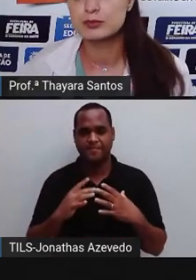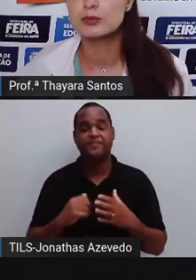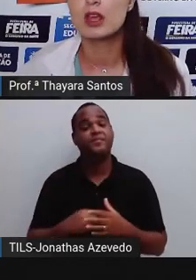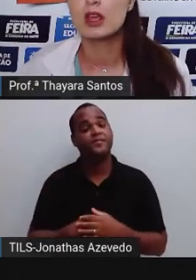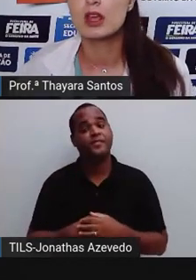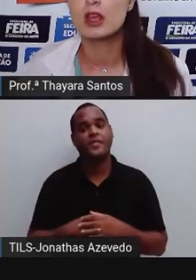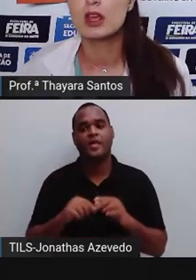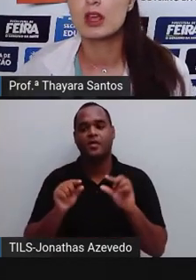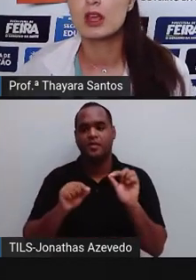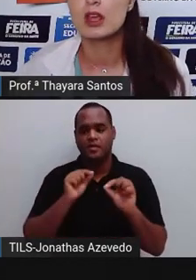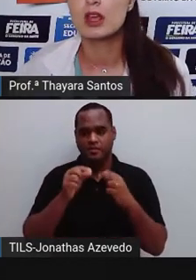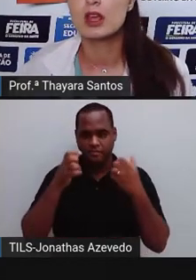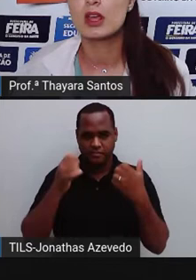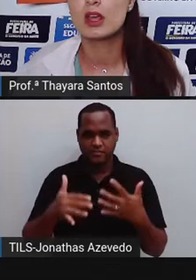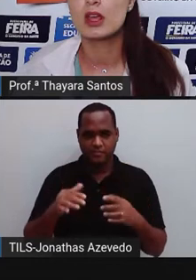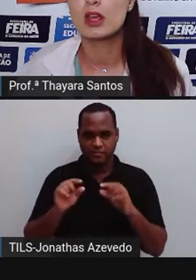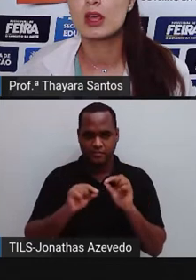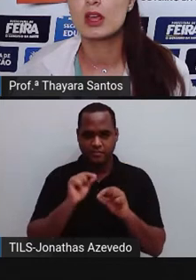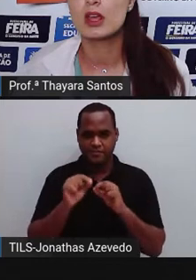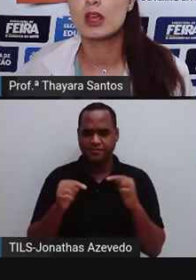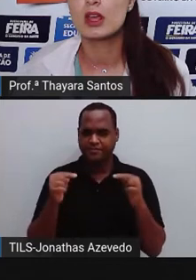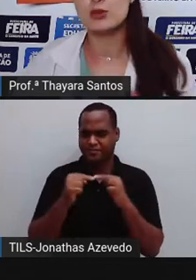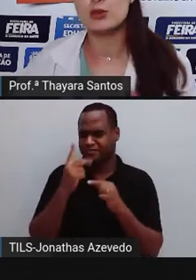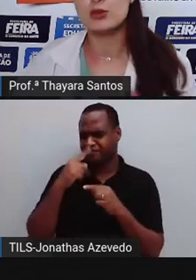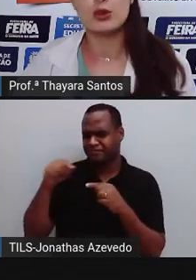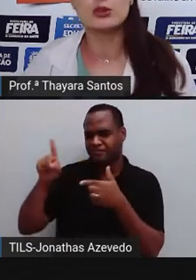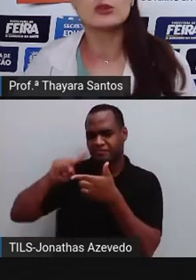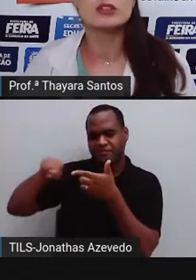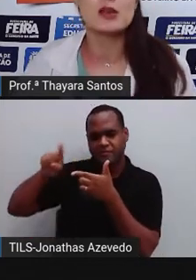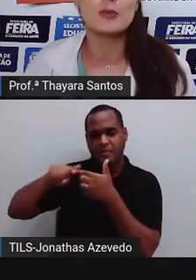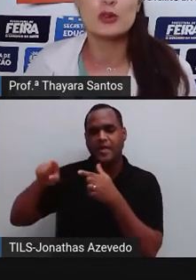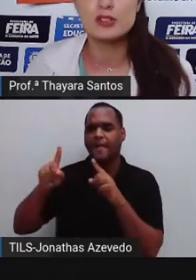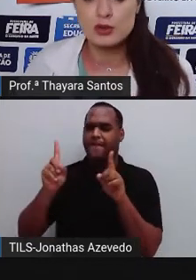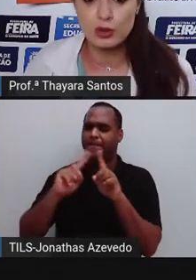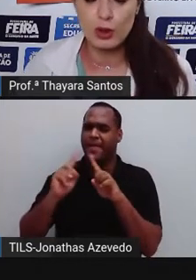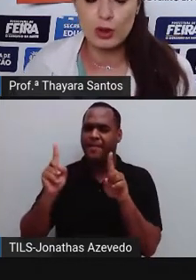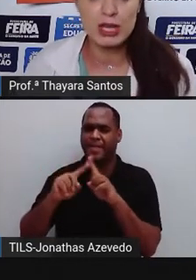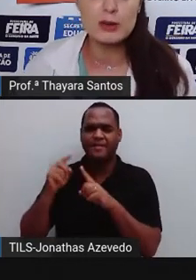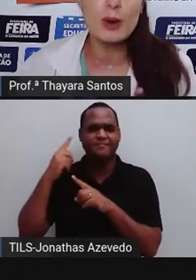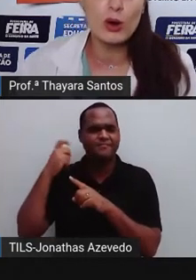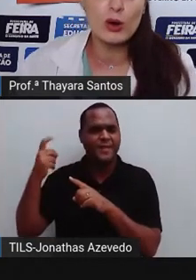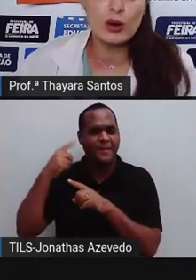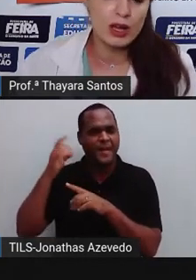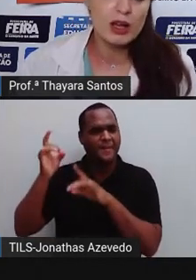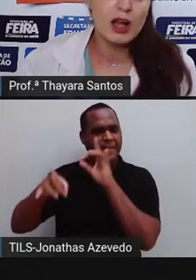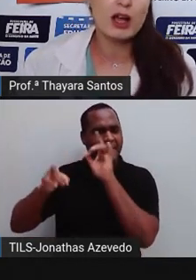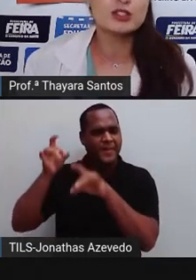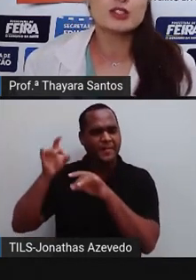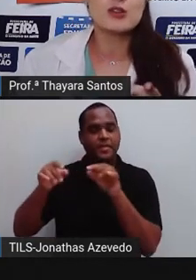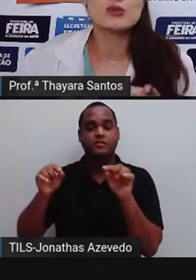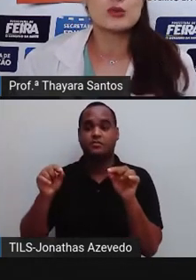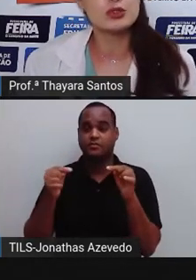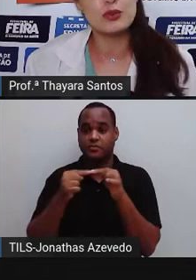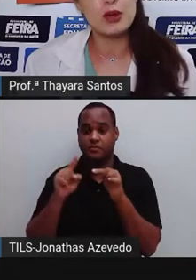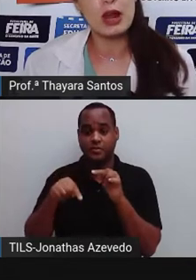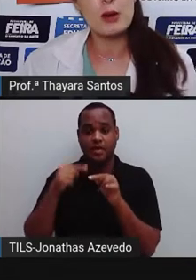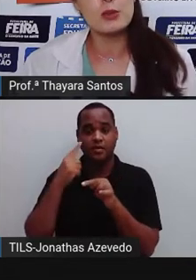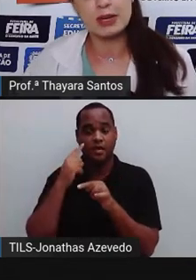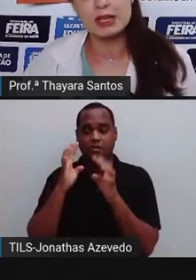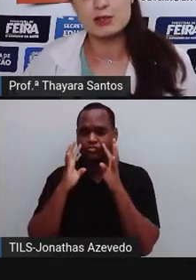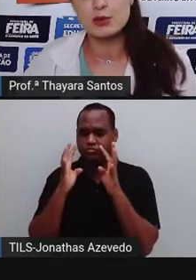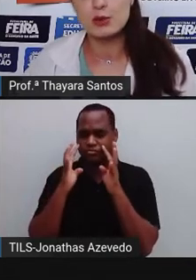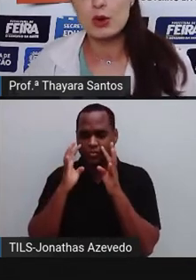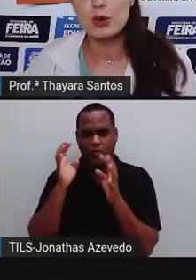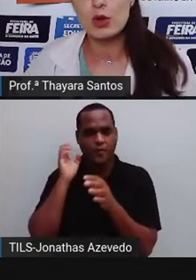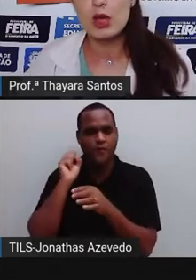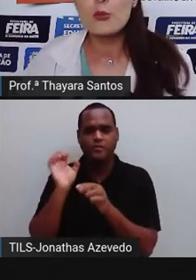Só que, por que tem toda essa polêmica em torno dessa poluição sonora? Embora a gente não escute falar muito